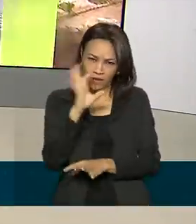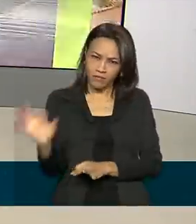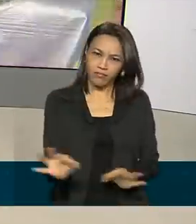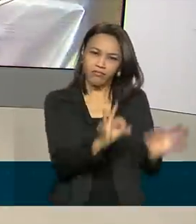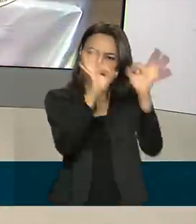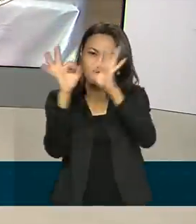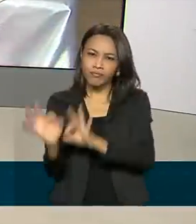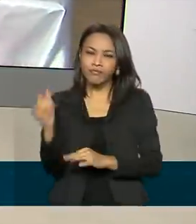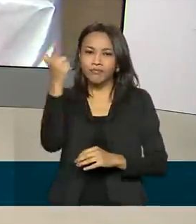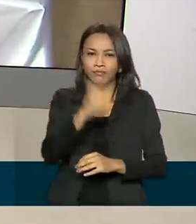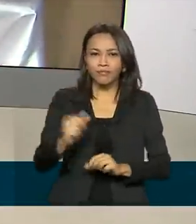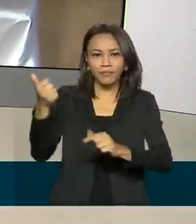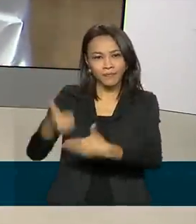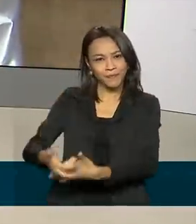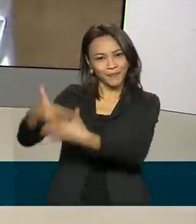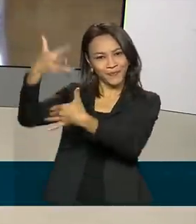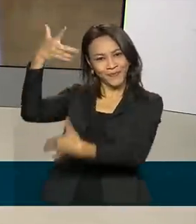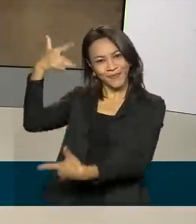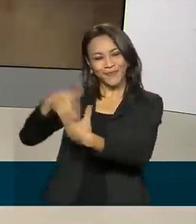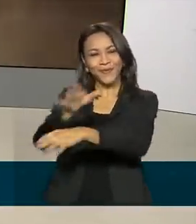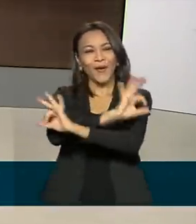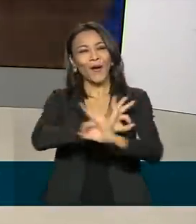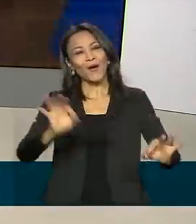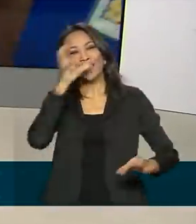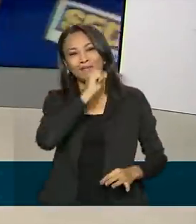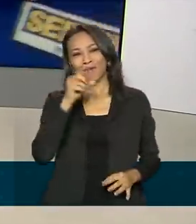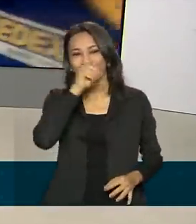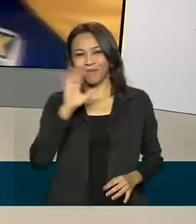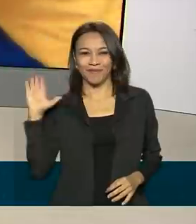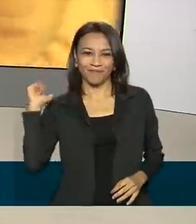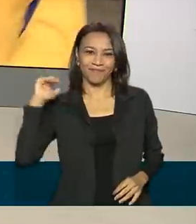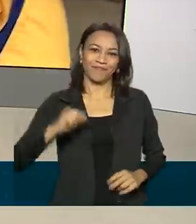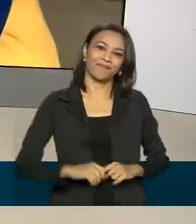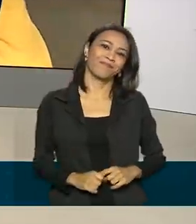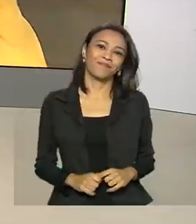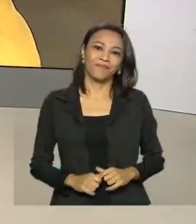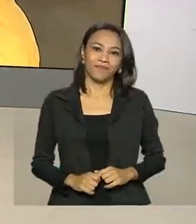reportagens nas nossas redes sociais. Ótimo fim de semana para você. Tchau, tchau.